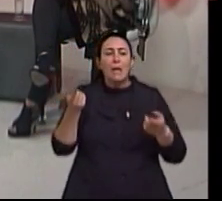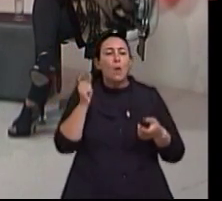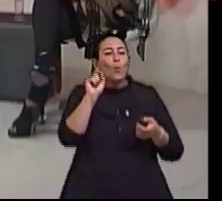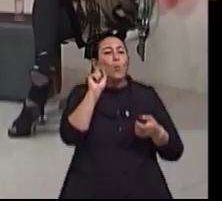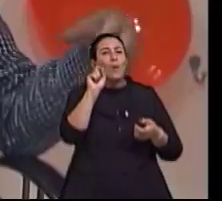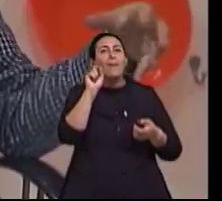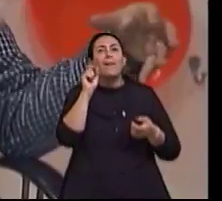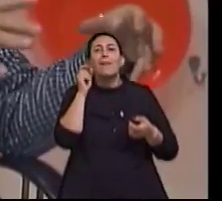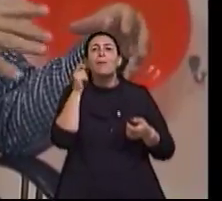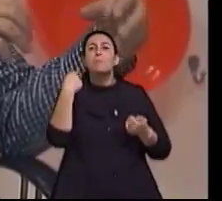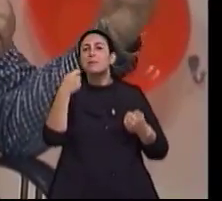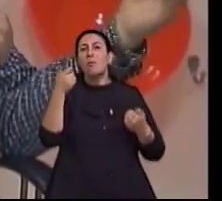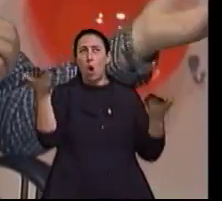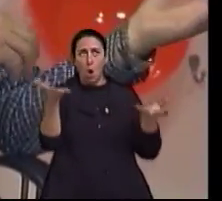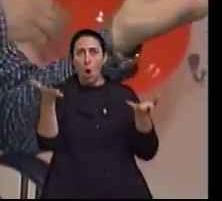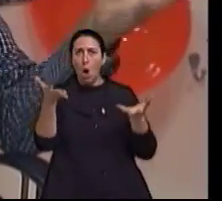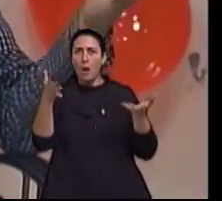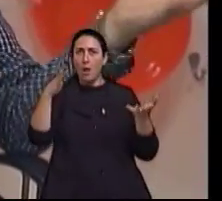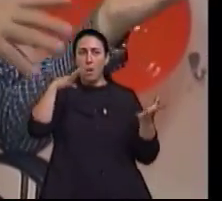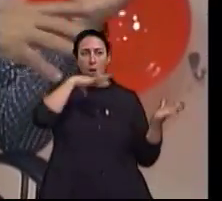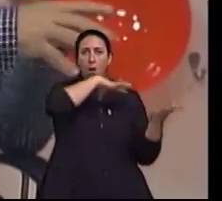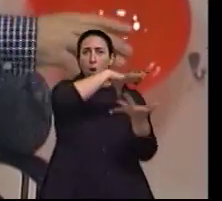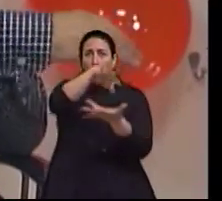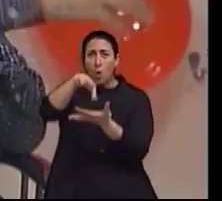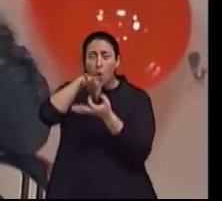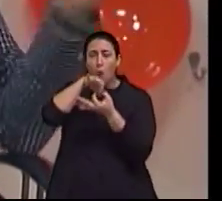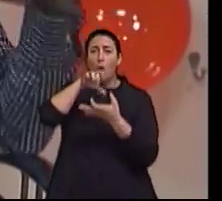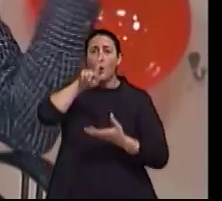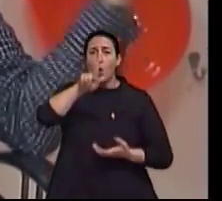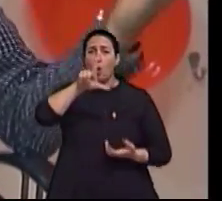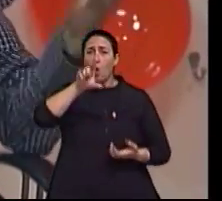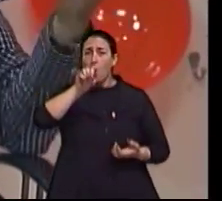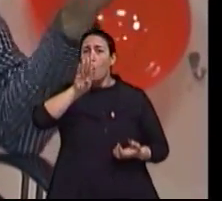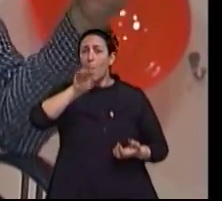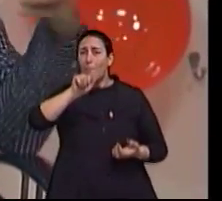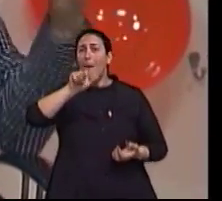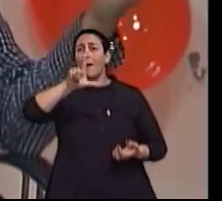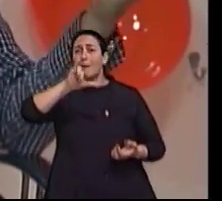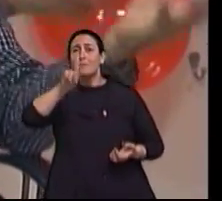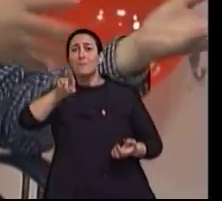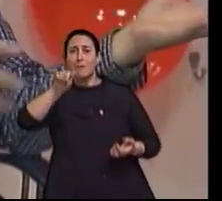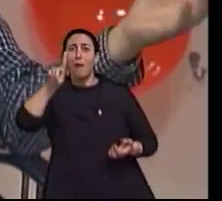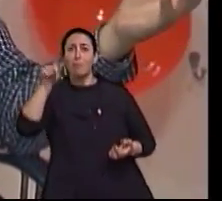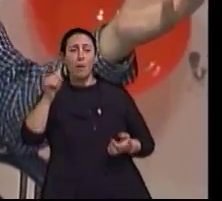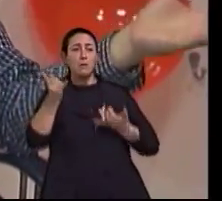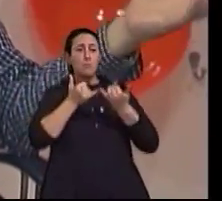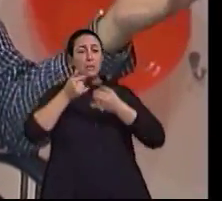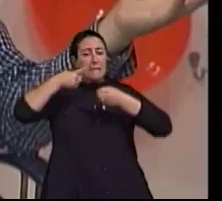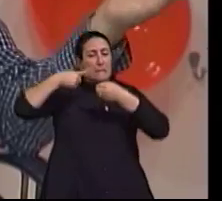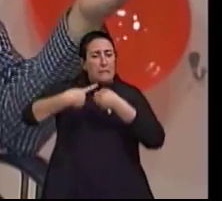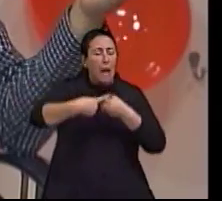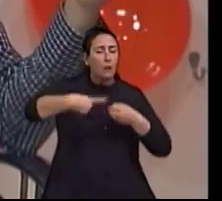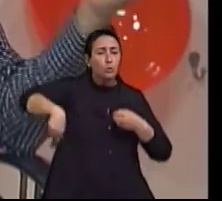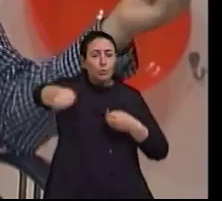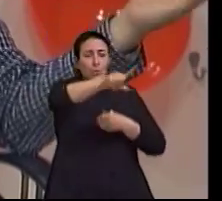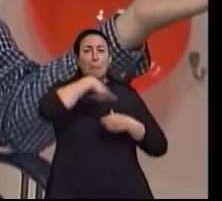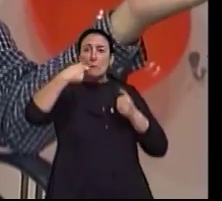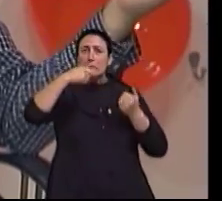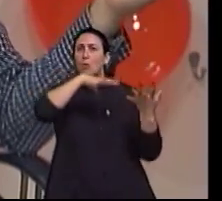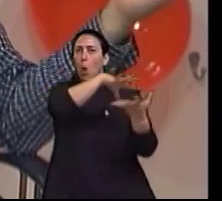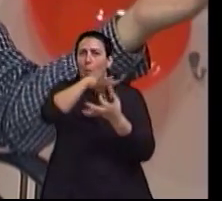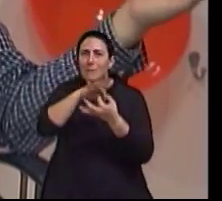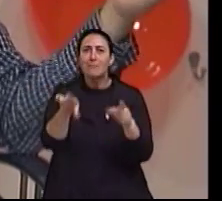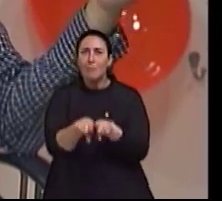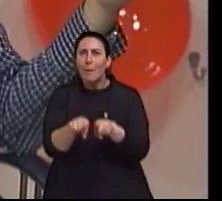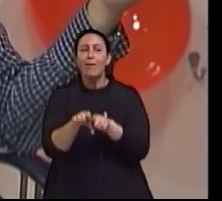realmente de uma globalidade, uma acessibilidade globalizada dentro da sociedade global, dentro da estrutura da cidade? Então, parece não ser